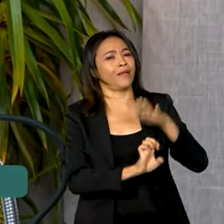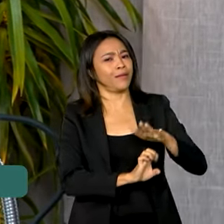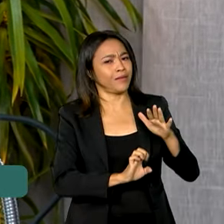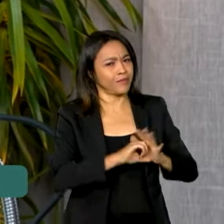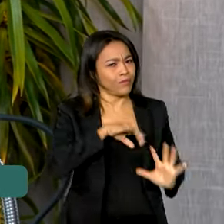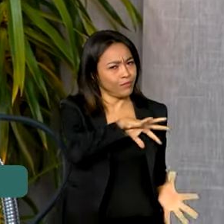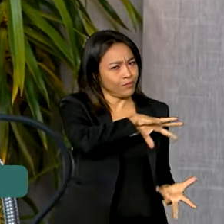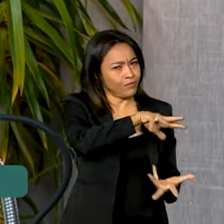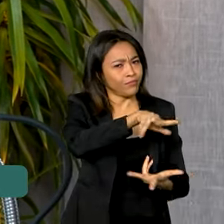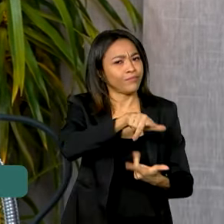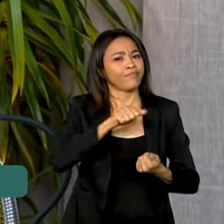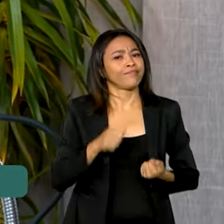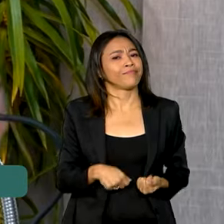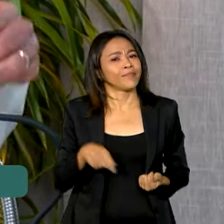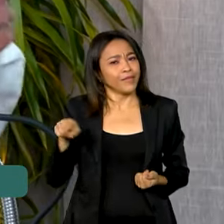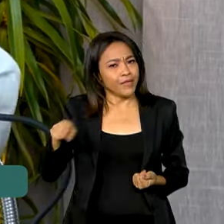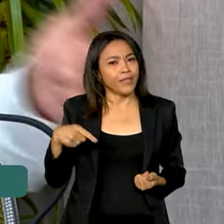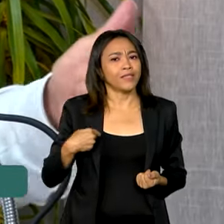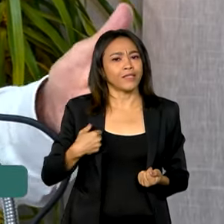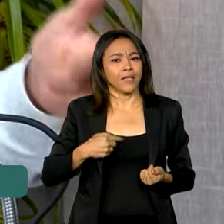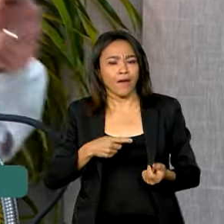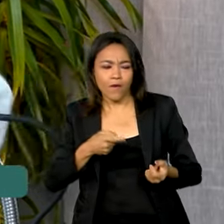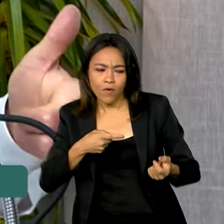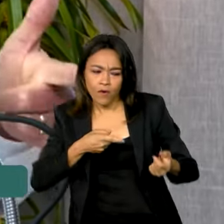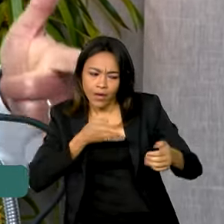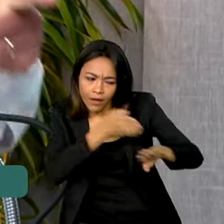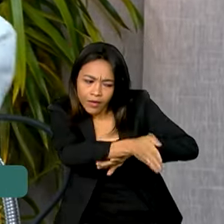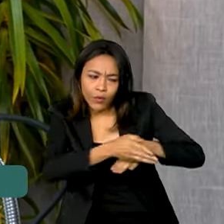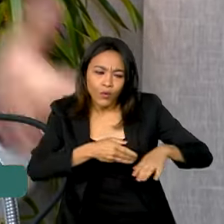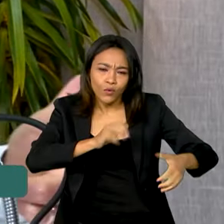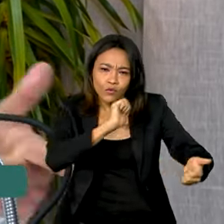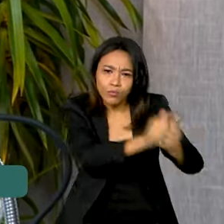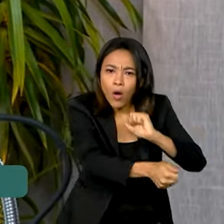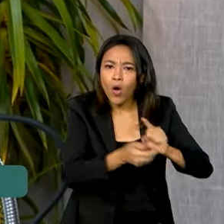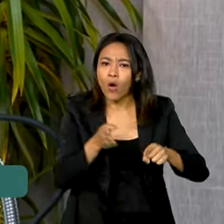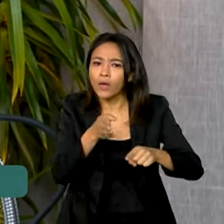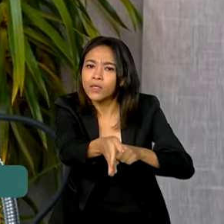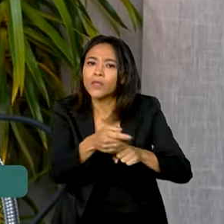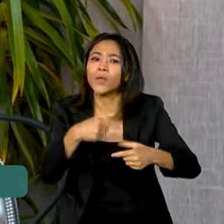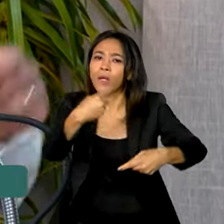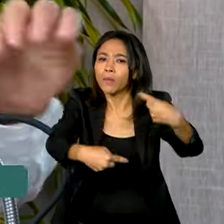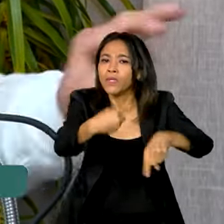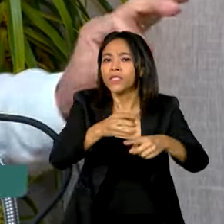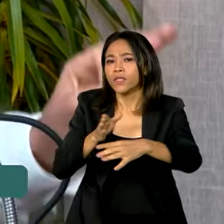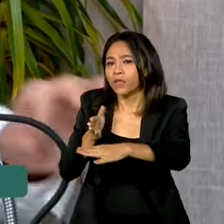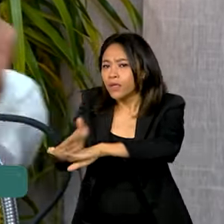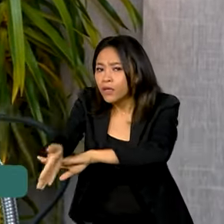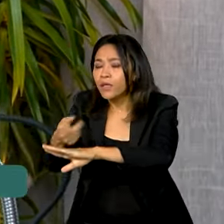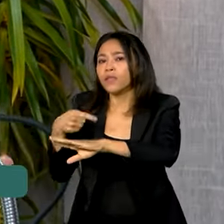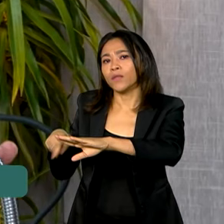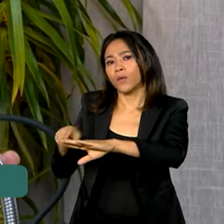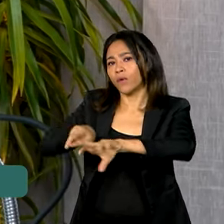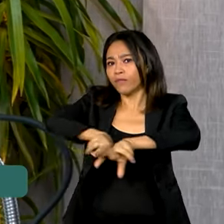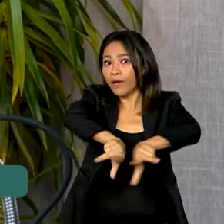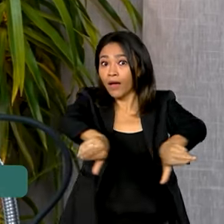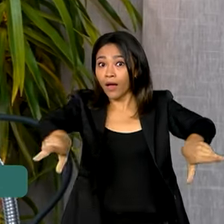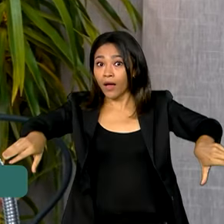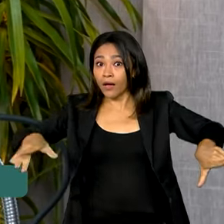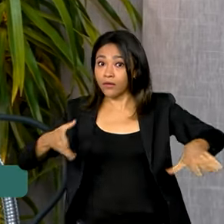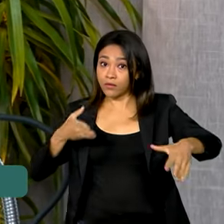estão envolvidos em tudo quanto é área. Eles estão envolvidos no futebol, na política, no poder judiciário. Eles estão envolvidos em tudo.